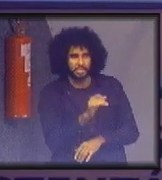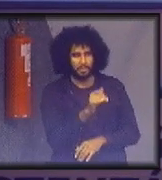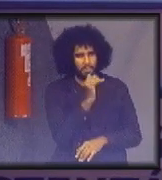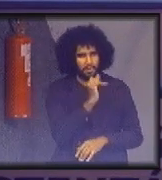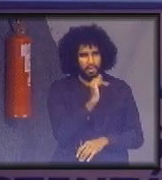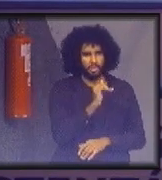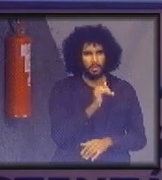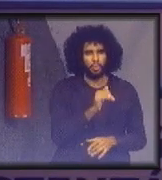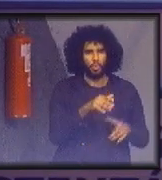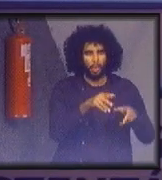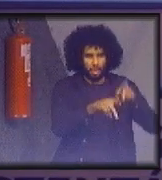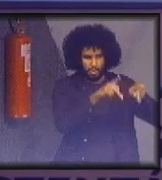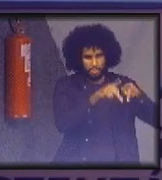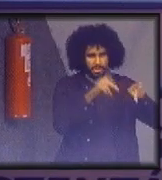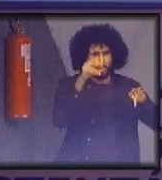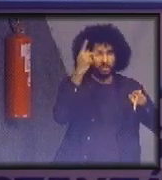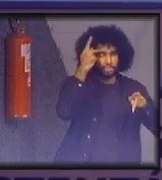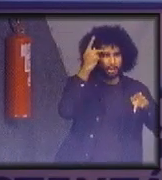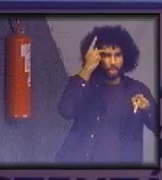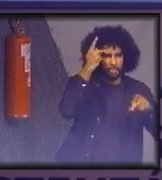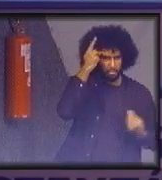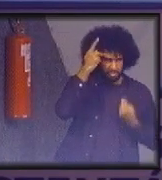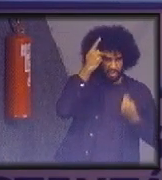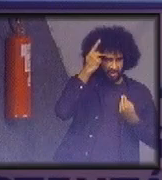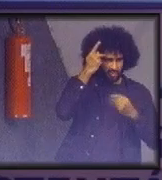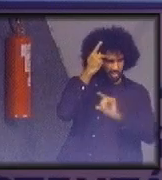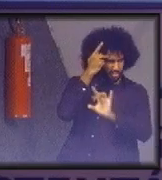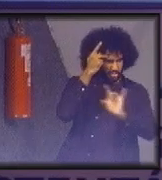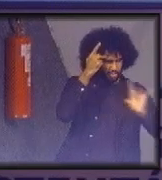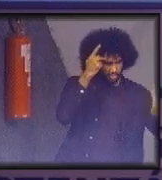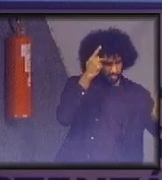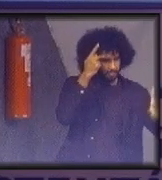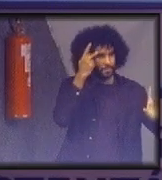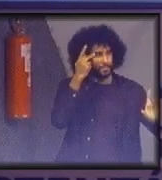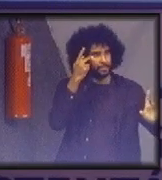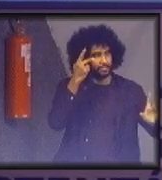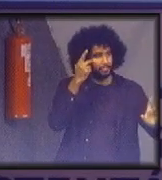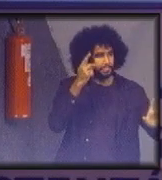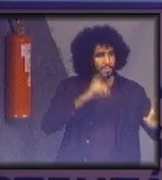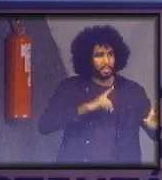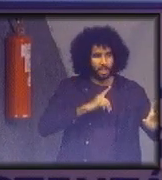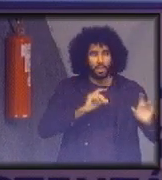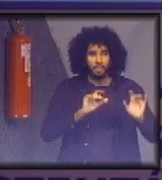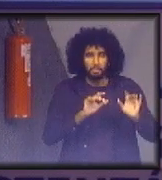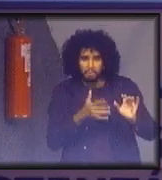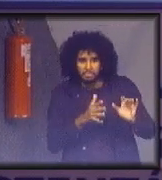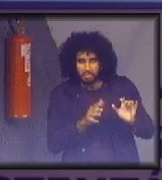São Paulo, durante a vida dessa população, nós teríamos